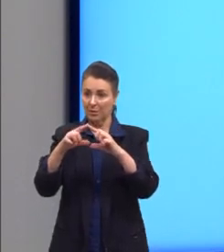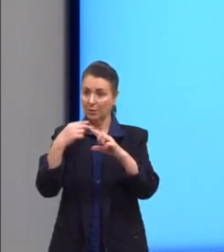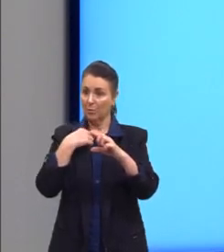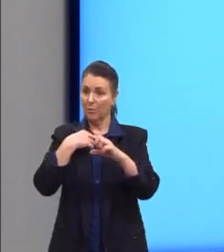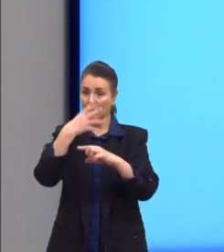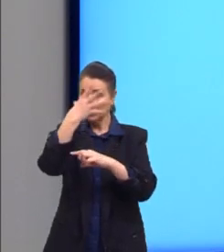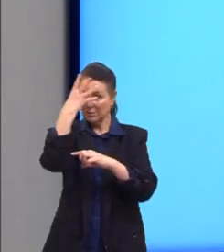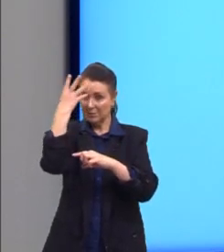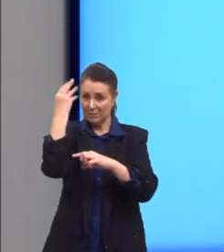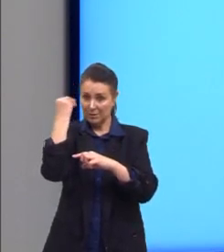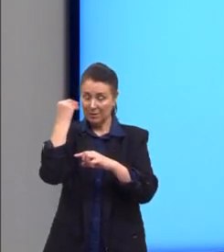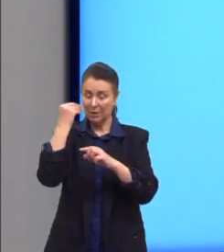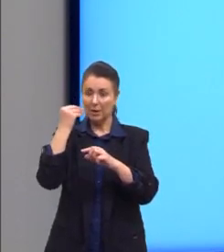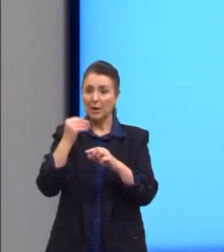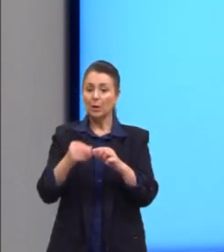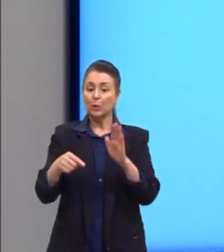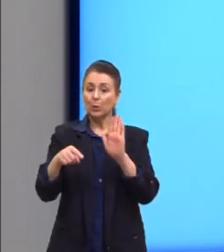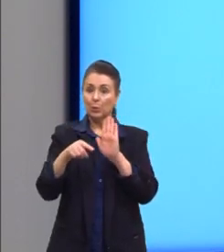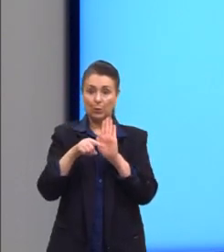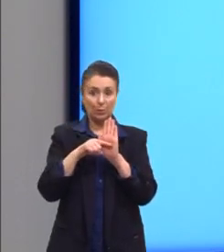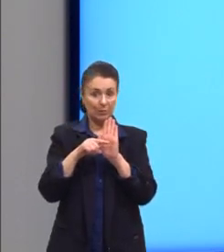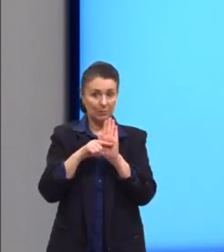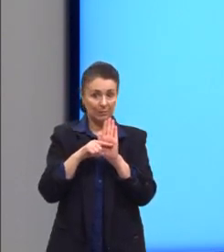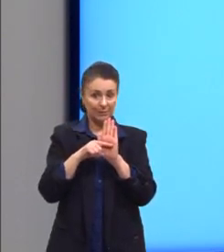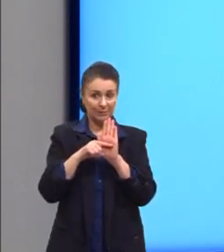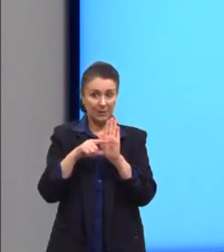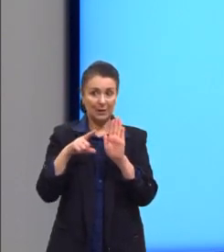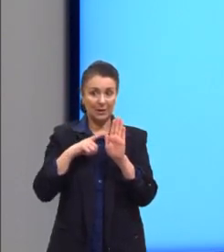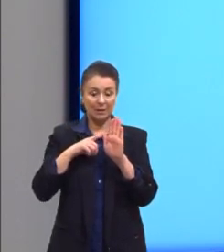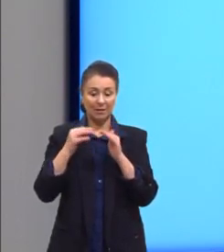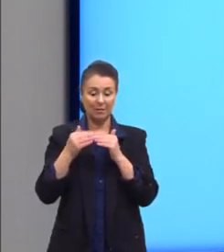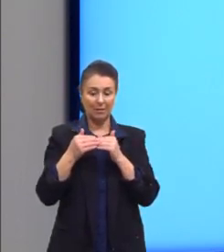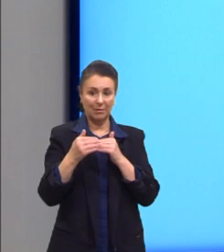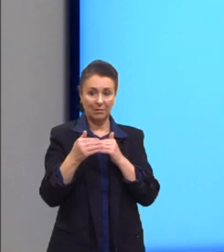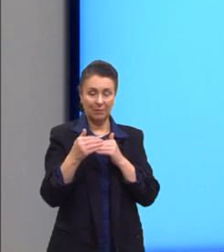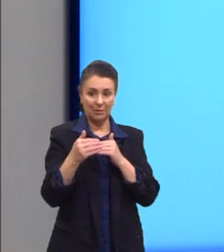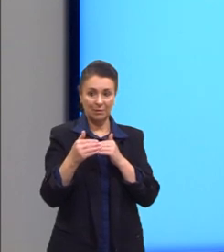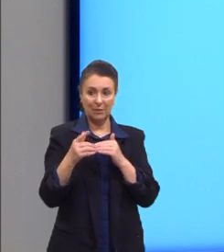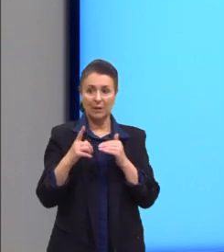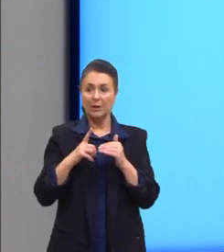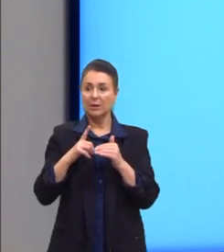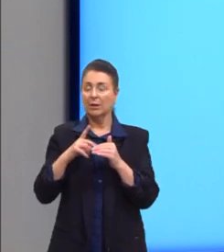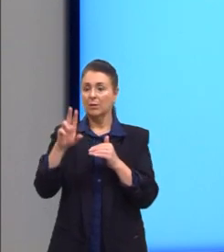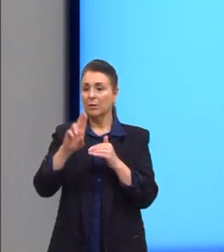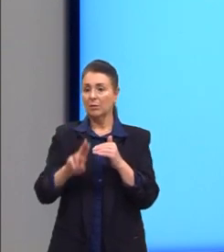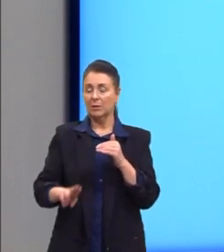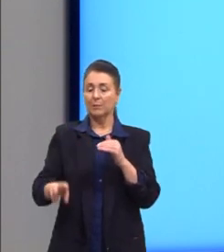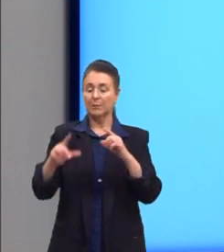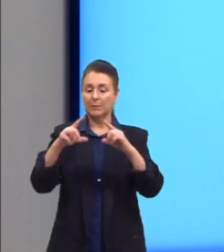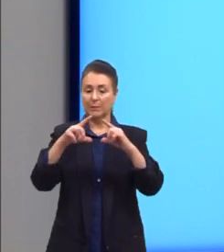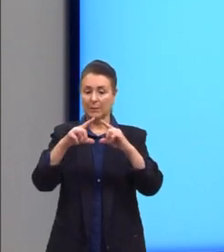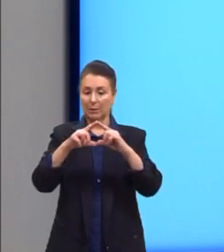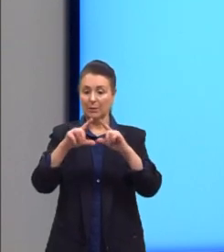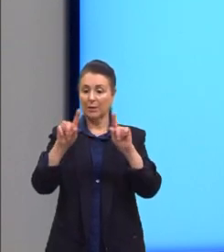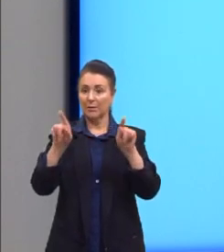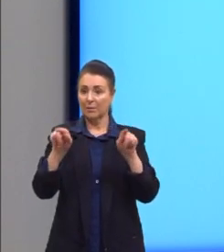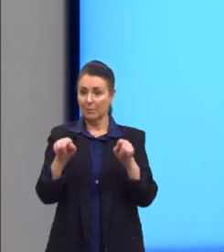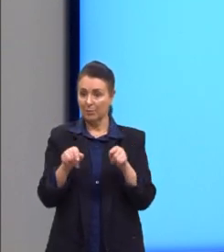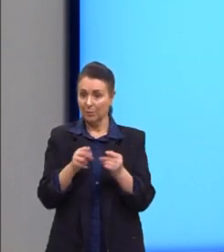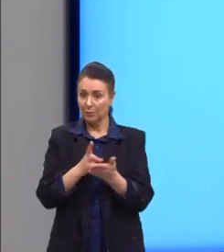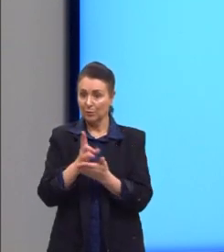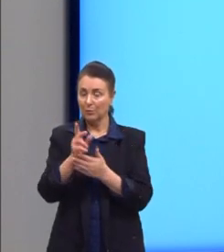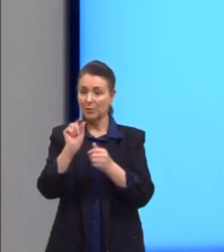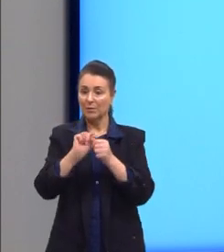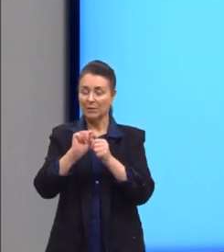esquecer daquele sinalzinho de menos que nós temos ali na frente. Então, eu coloquei aqui o delta entre parênteses para a gente